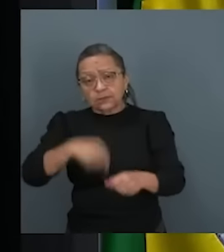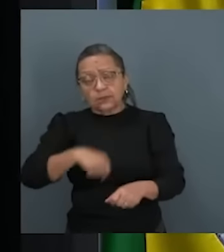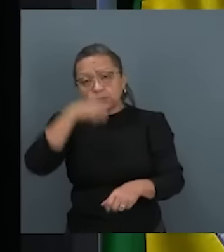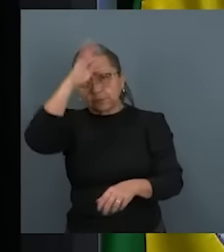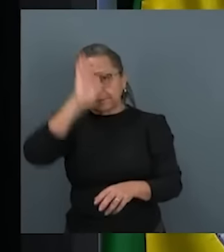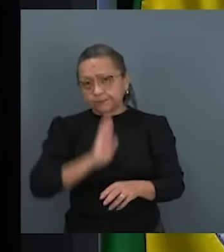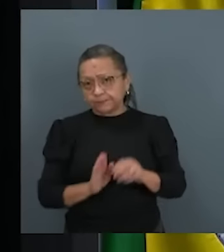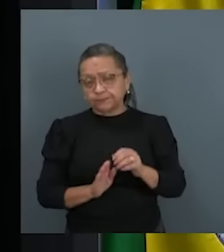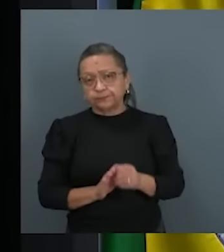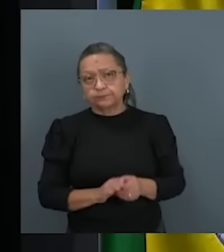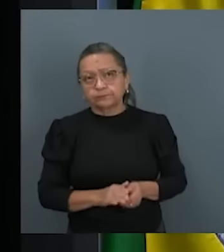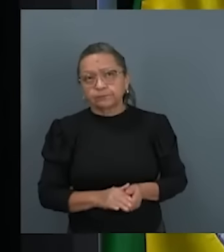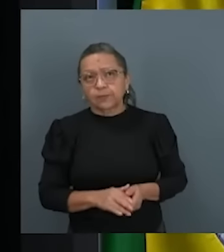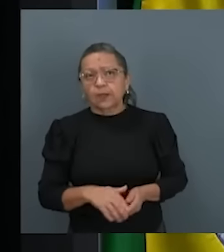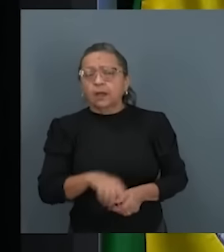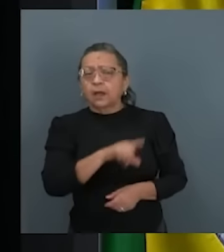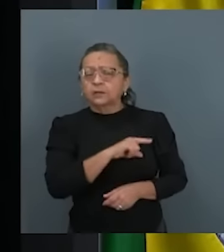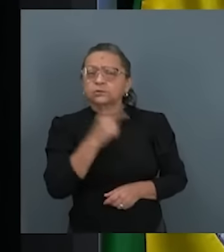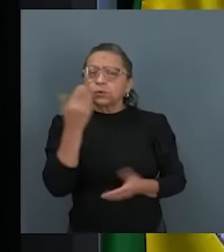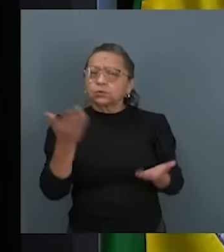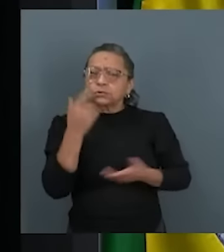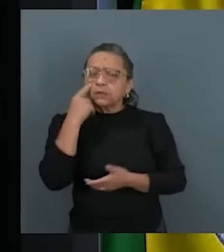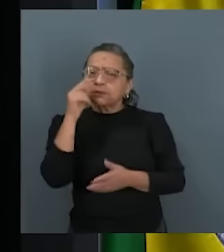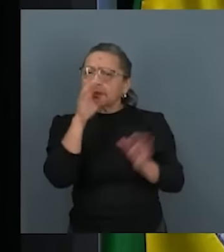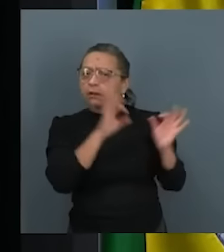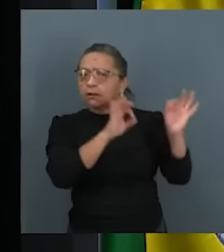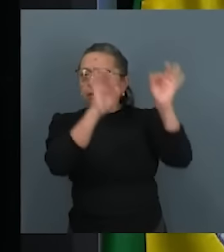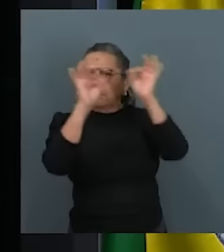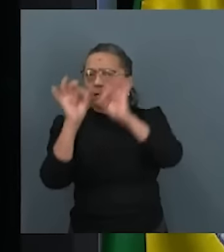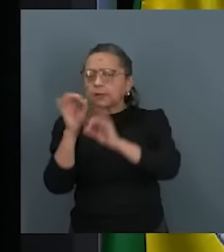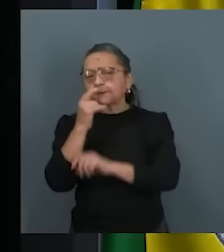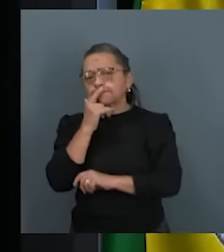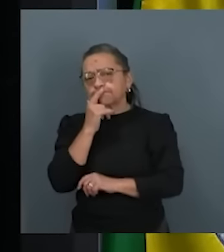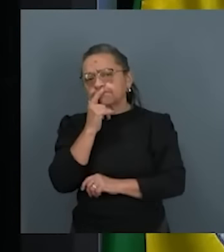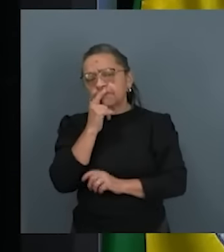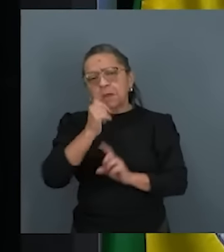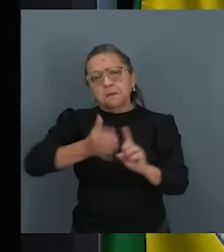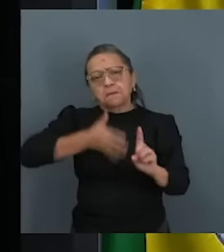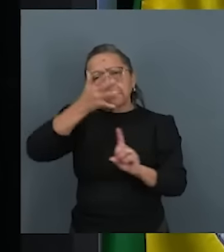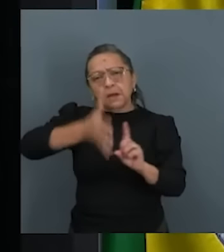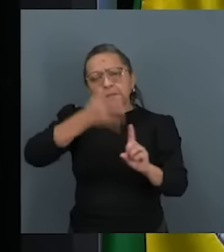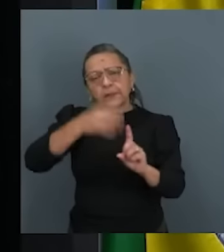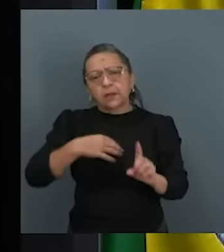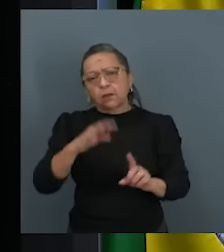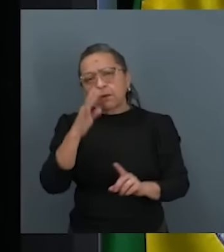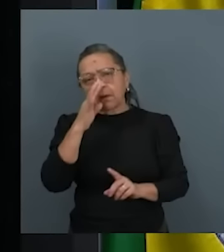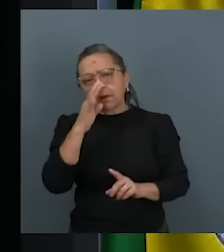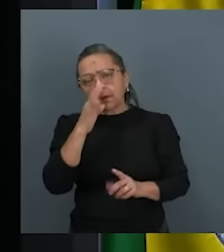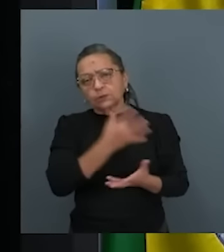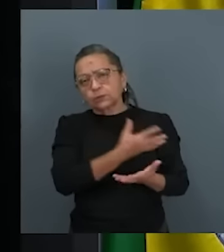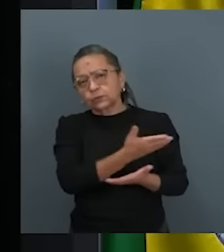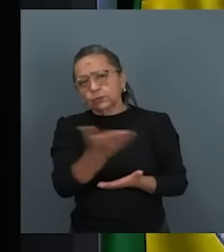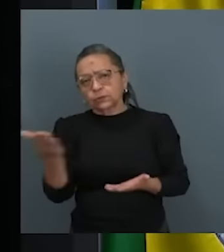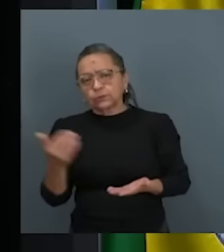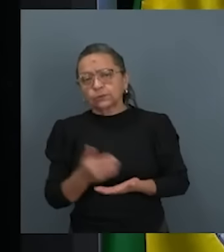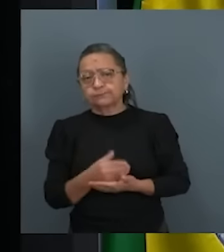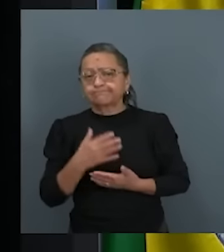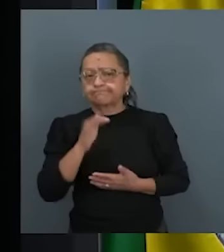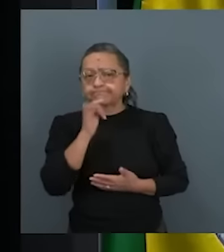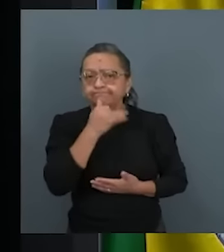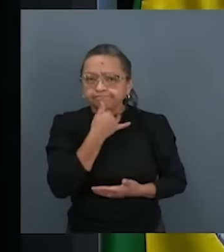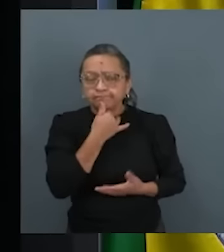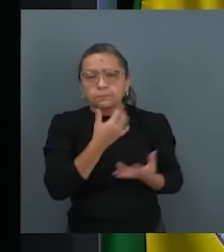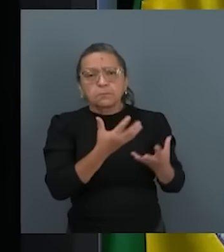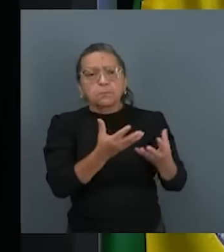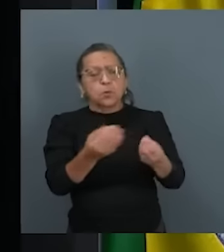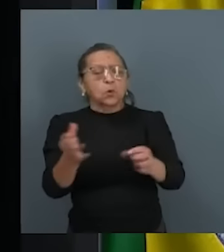país. Estava reparando hoje, acompanhando aqui os pronunciamentos dos nossos colegas, é uma pena que muitos